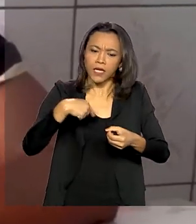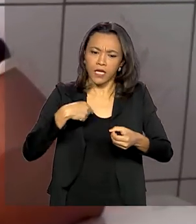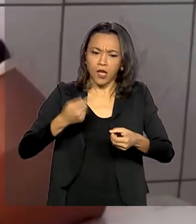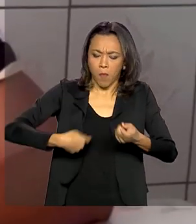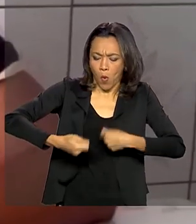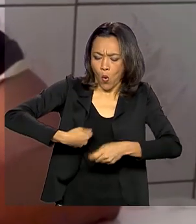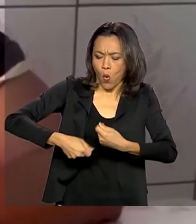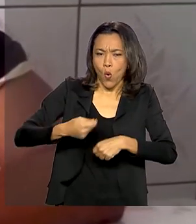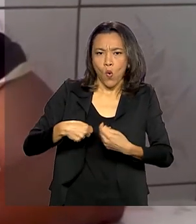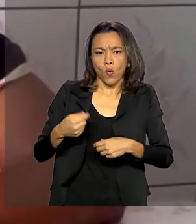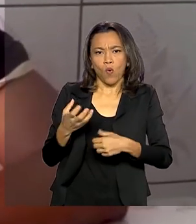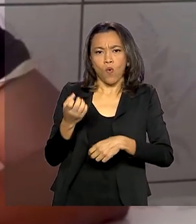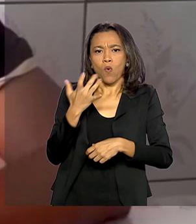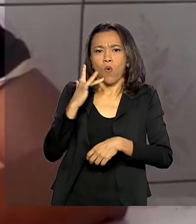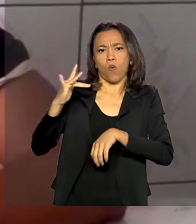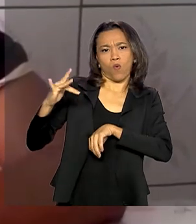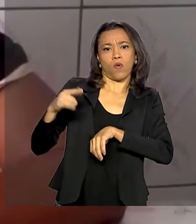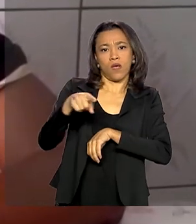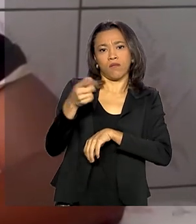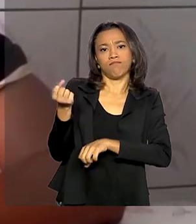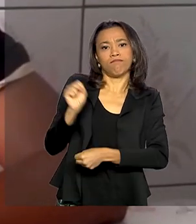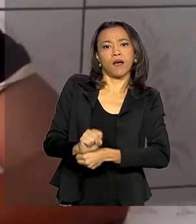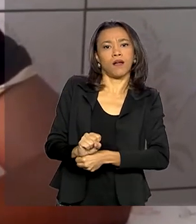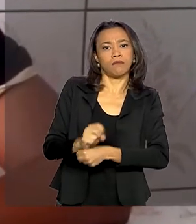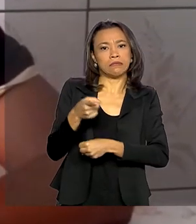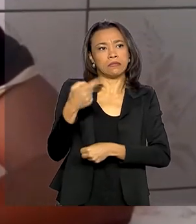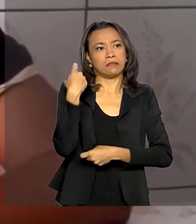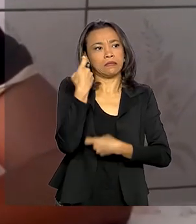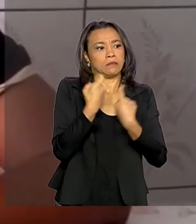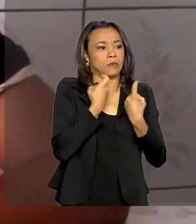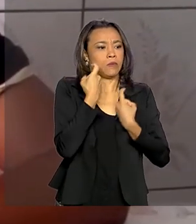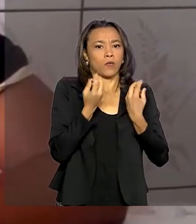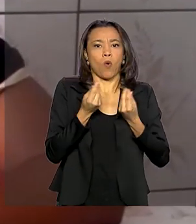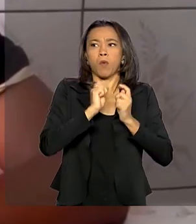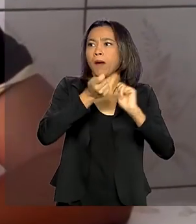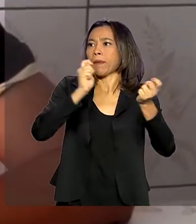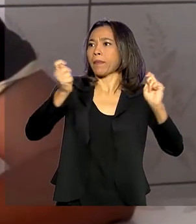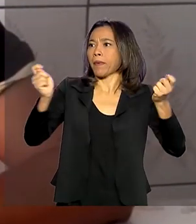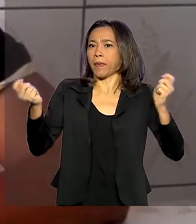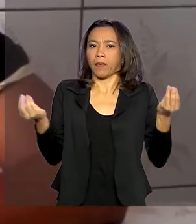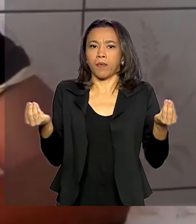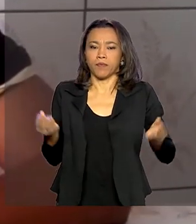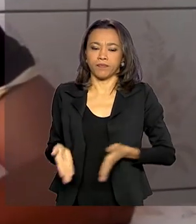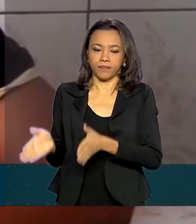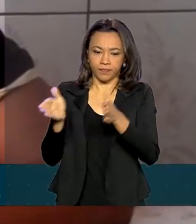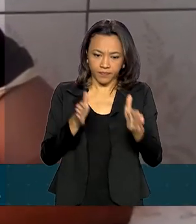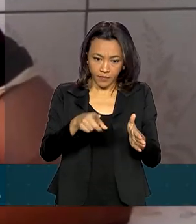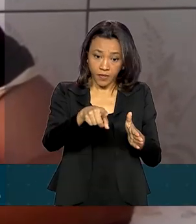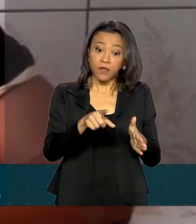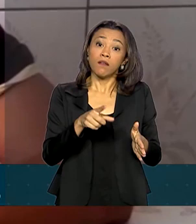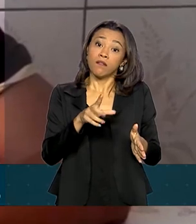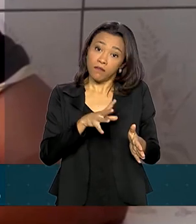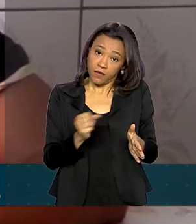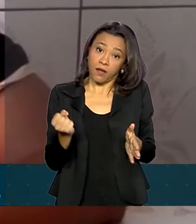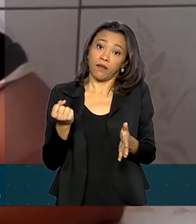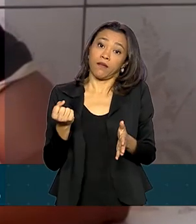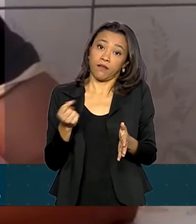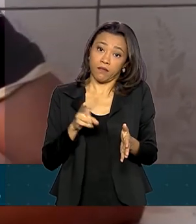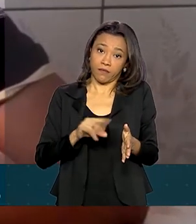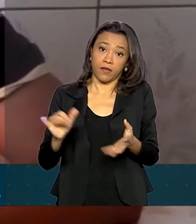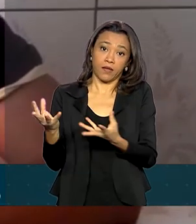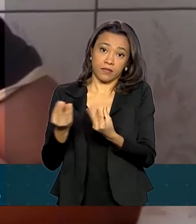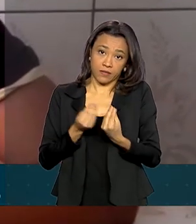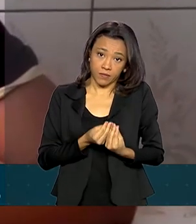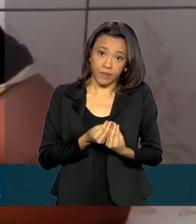mas com o trabalho parado, ele está preocupado com as contas. Nós vamos receber um saldo que